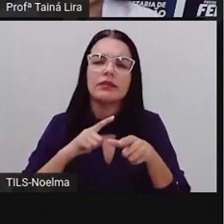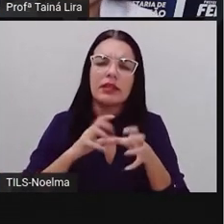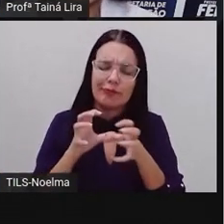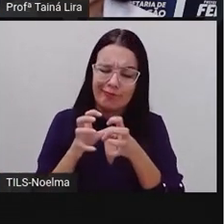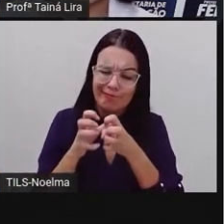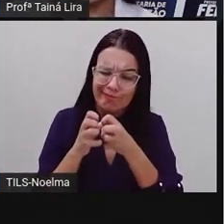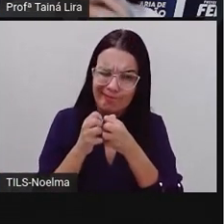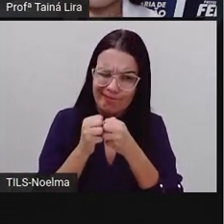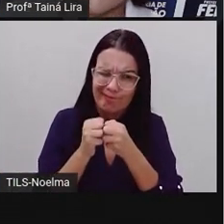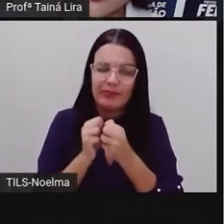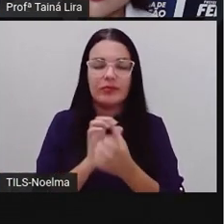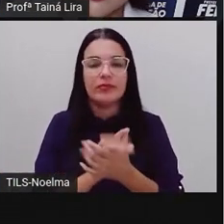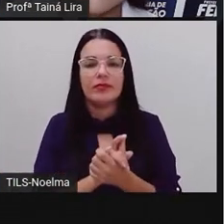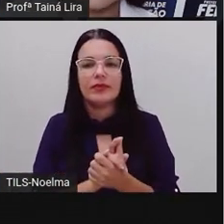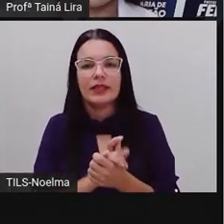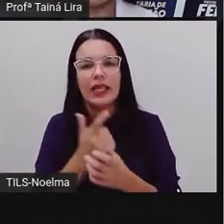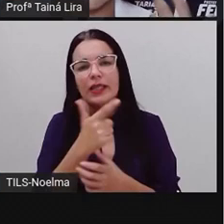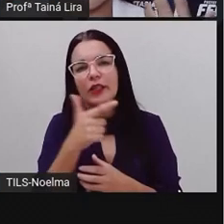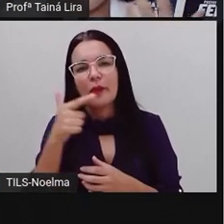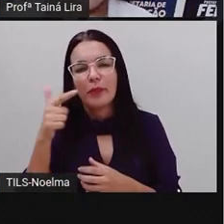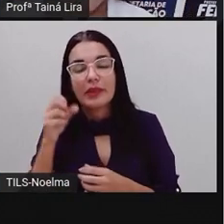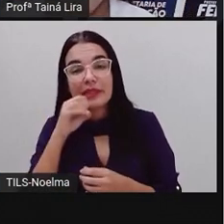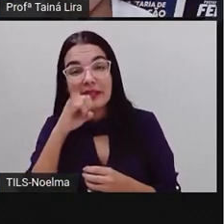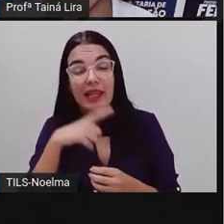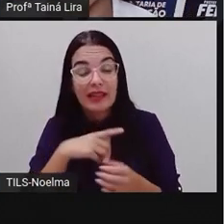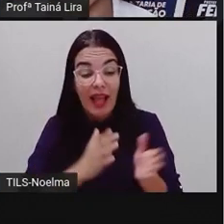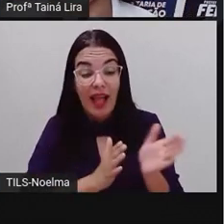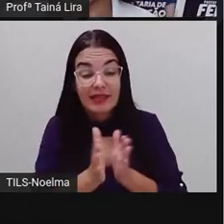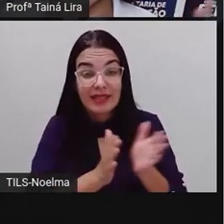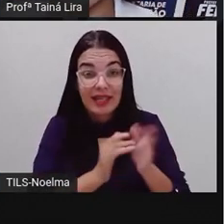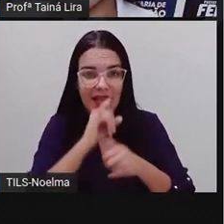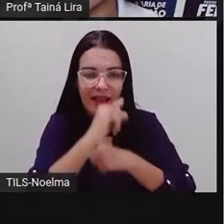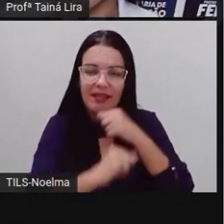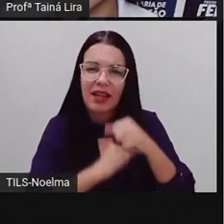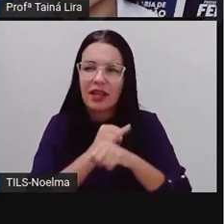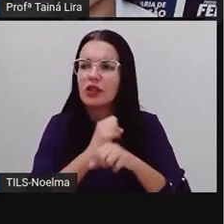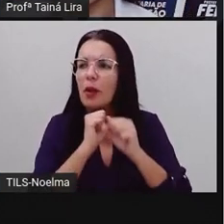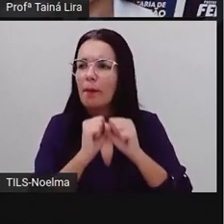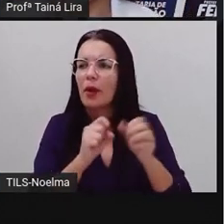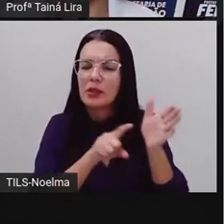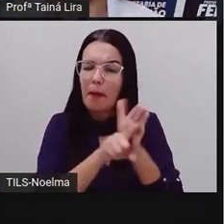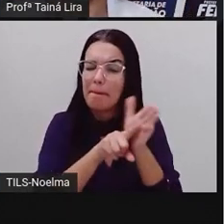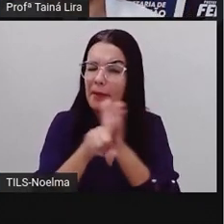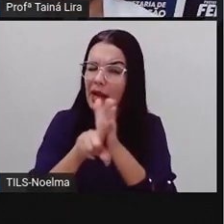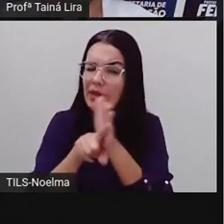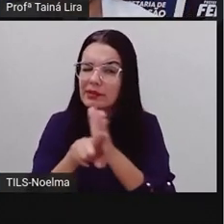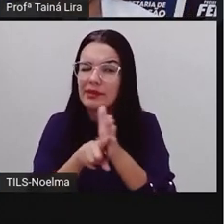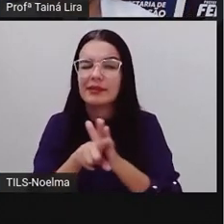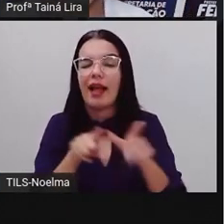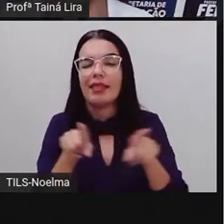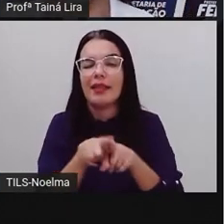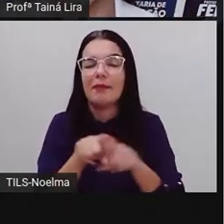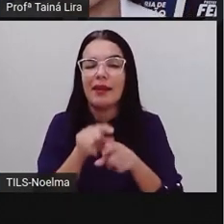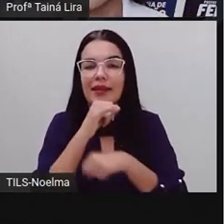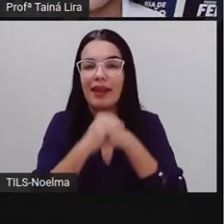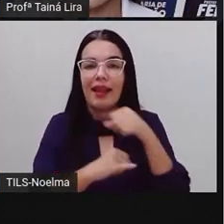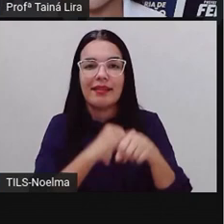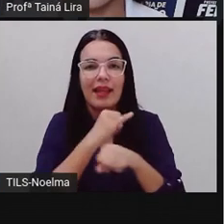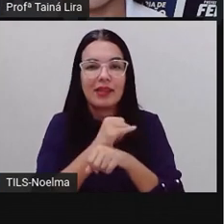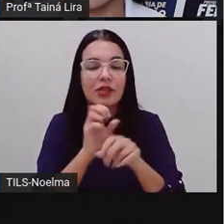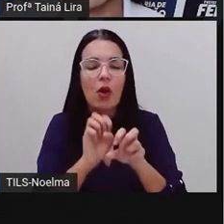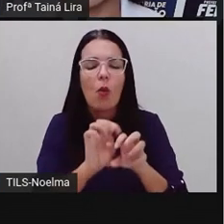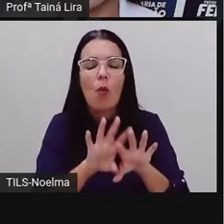enfim. Quem depois, né, tiver aí acesso, pode estar pesquisando também, né? Existe a alface romana,